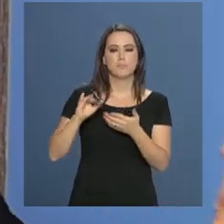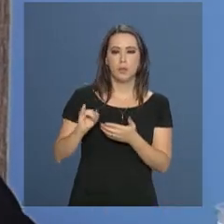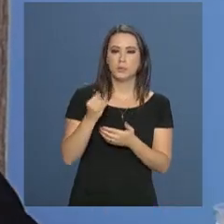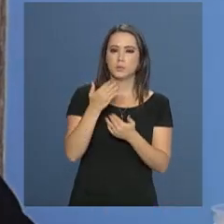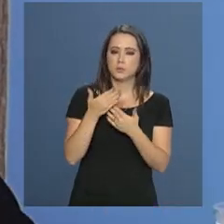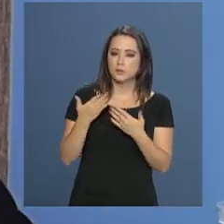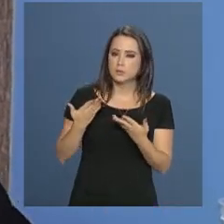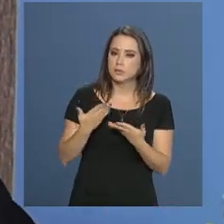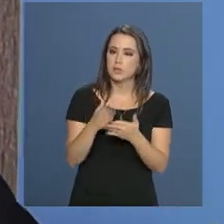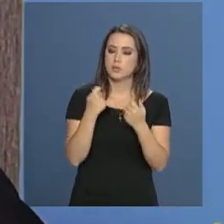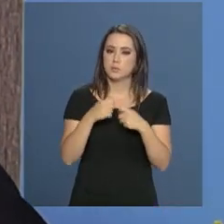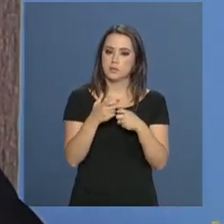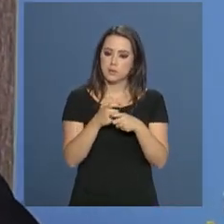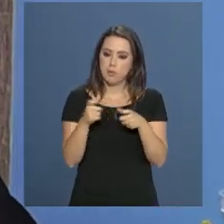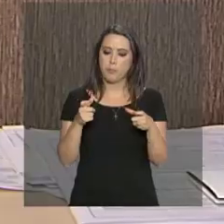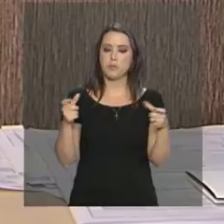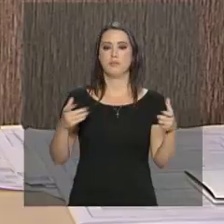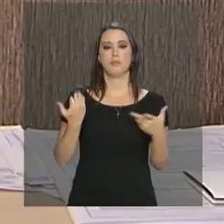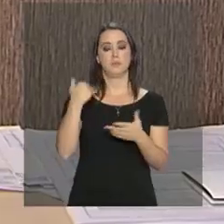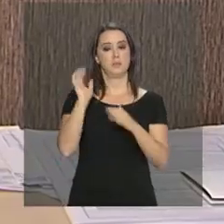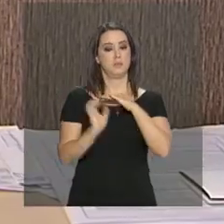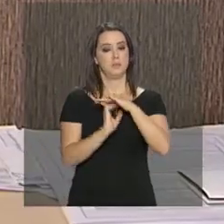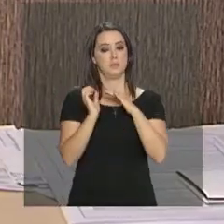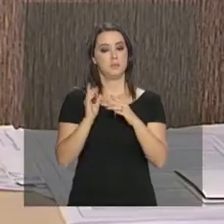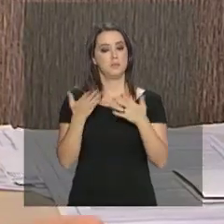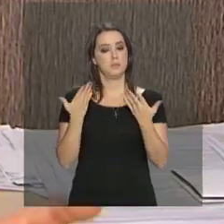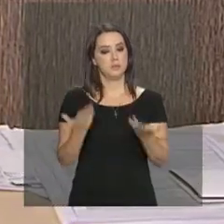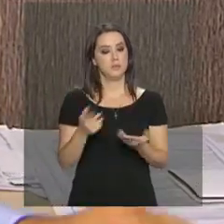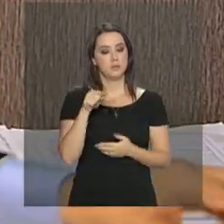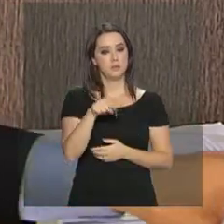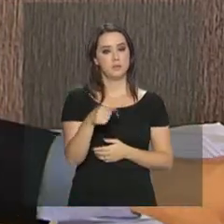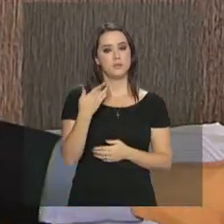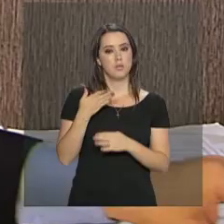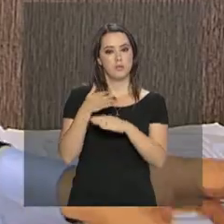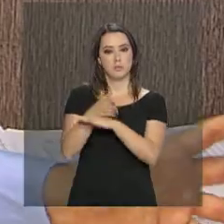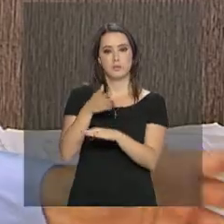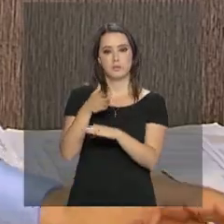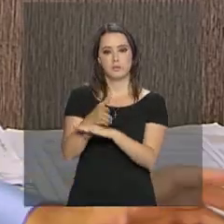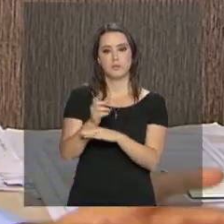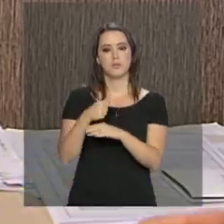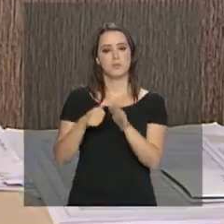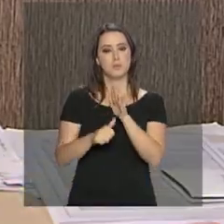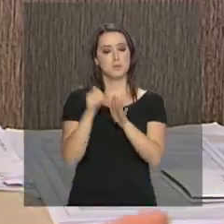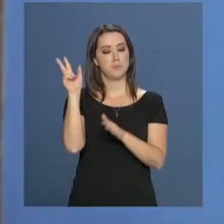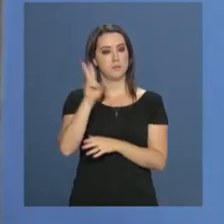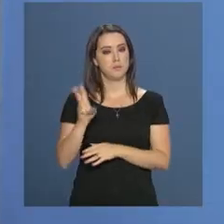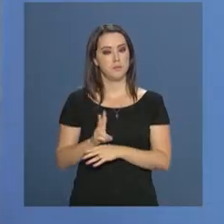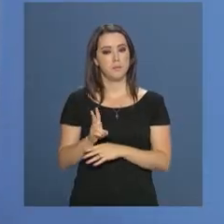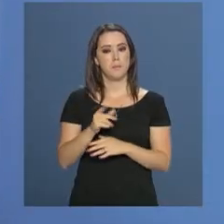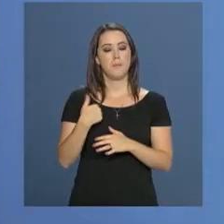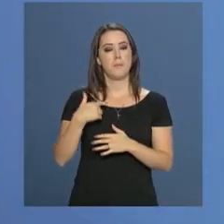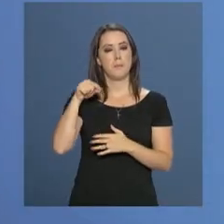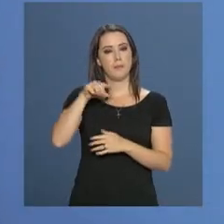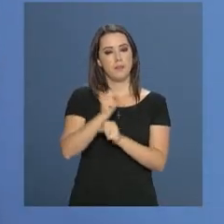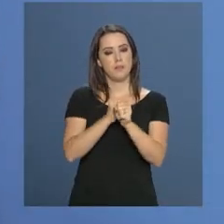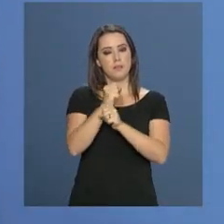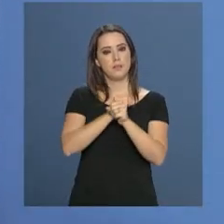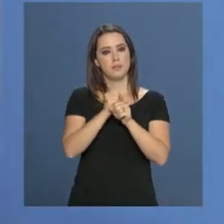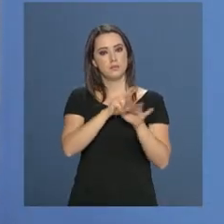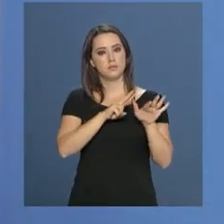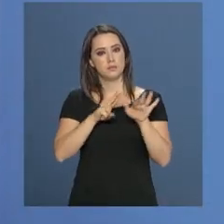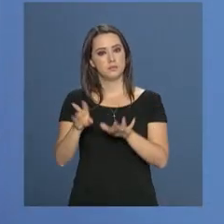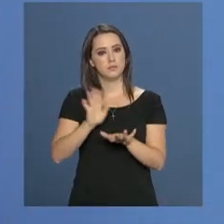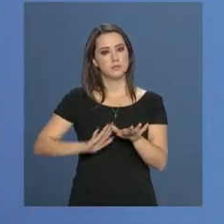possibilidade de ampliar o negócio. Por isso, o empresário vai participar pela primeira vez da edição deste ano da